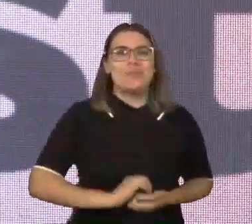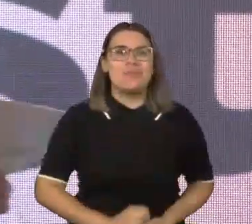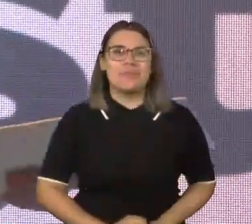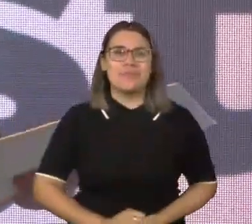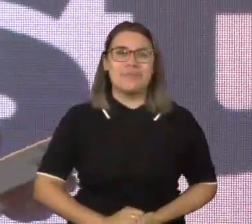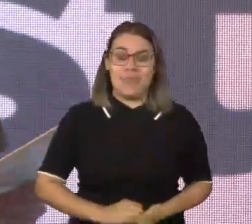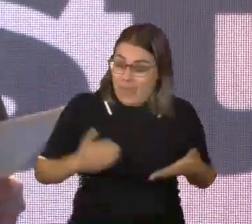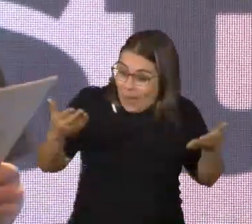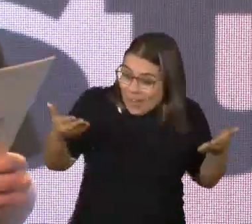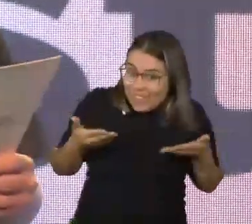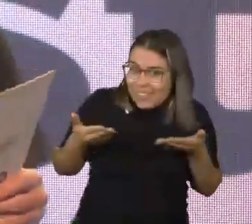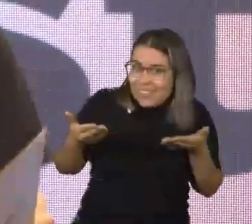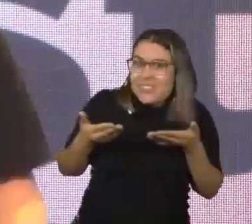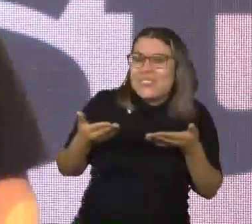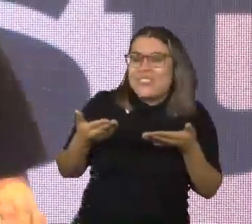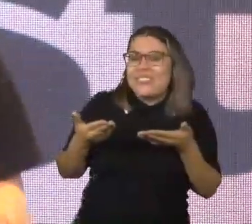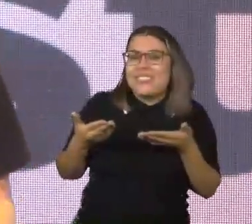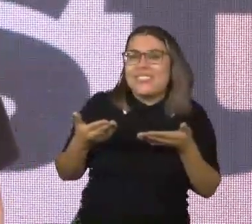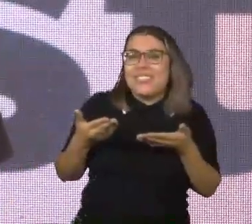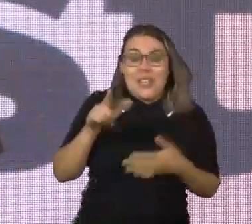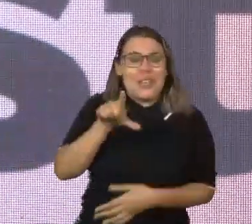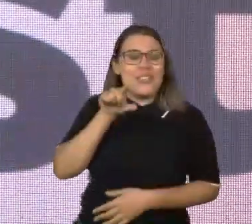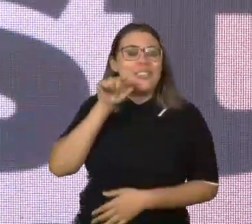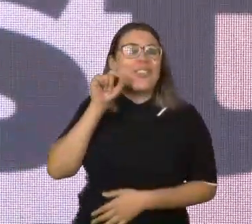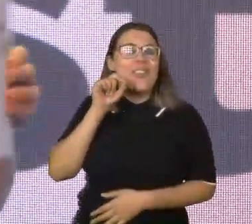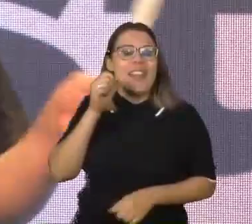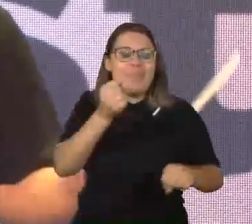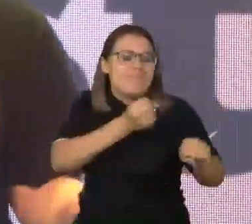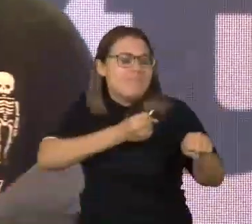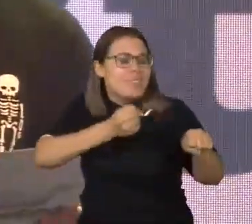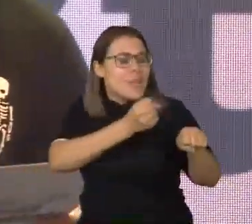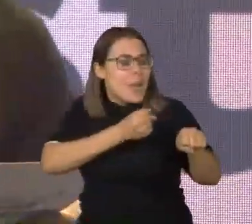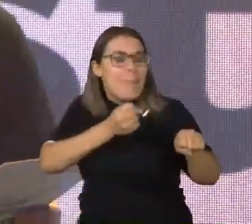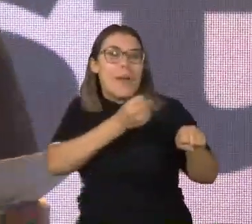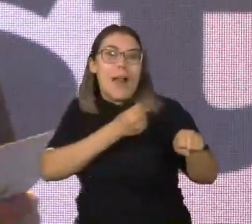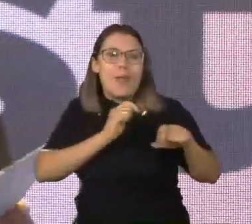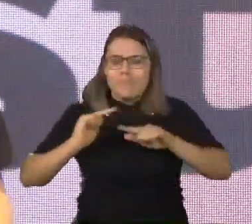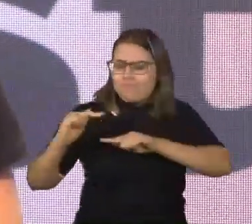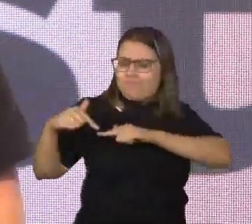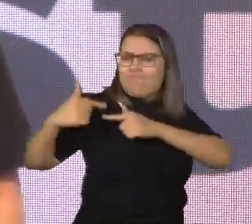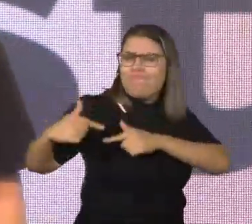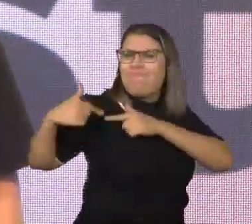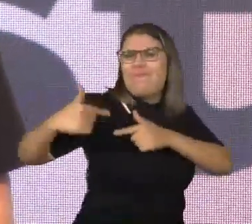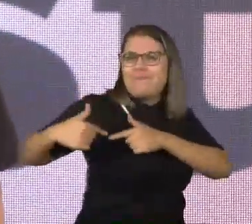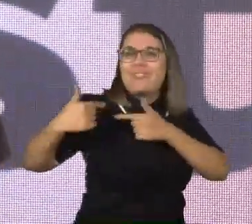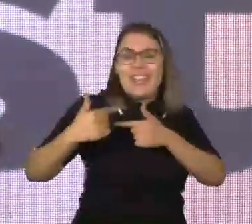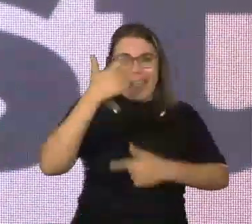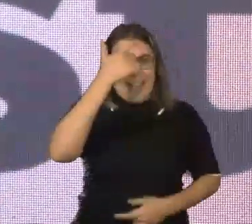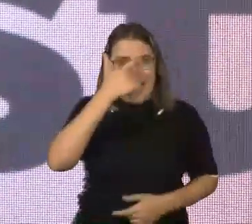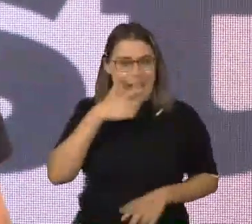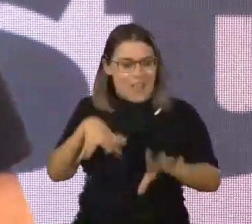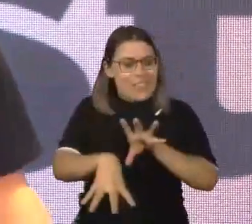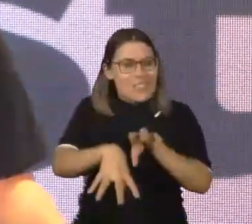Depois, então, eu escolhi a carreira de cozinheiro e fui atrás. Sou formado